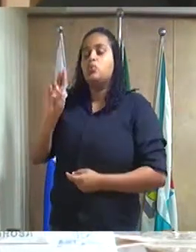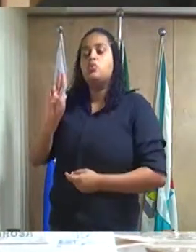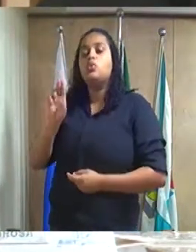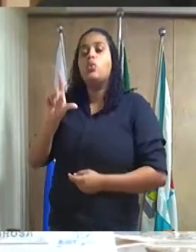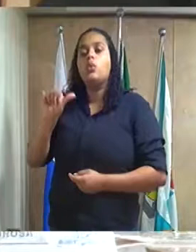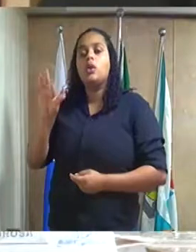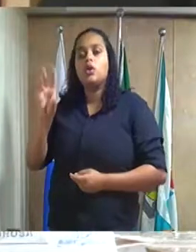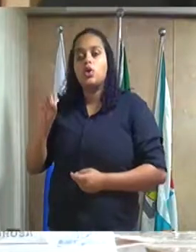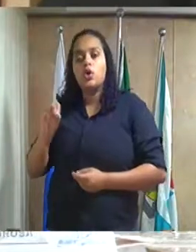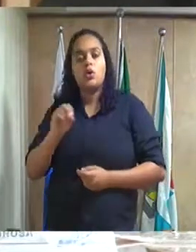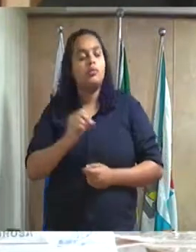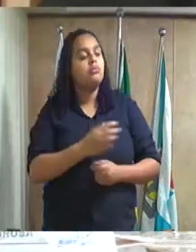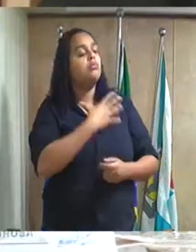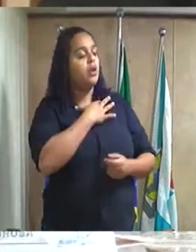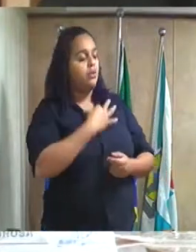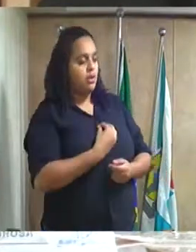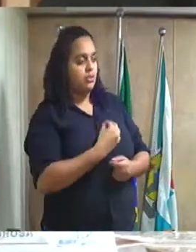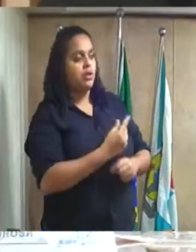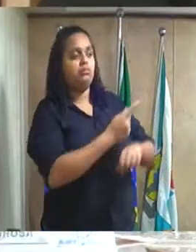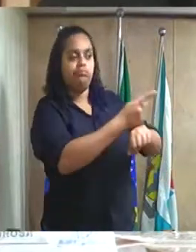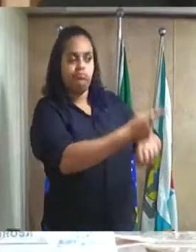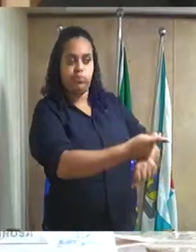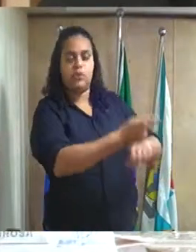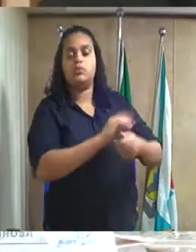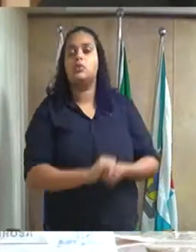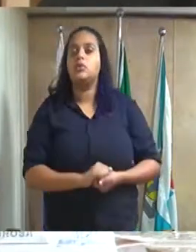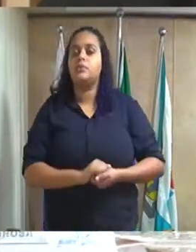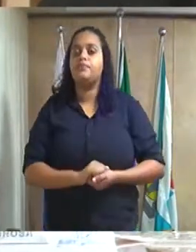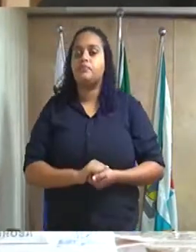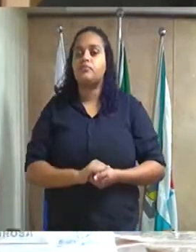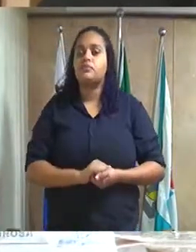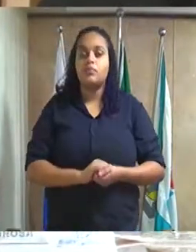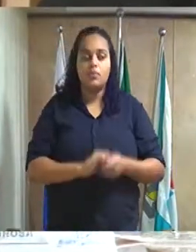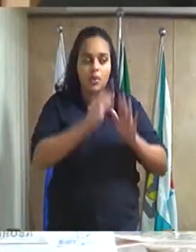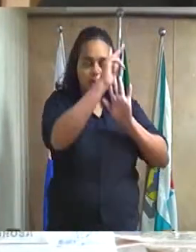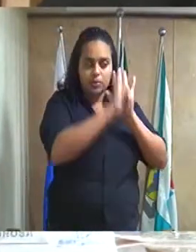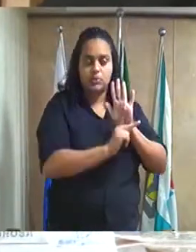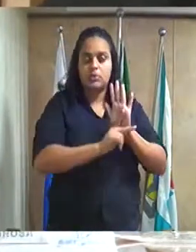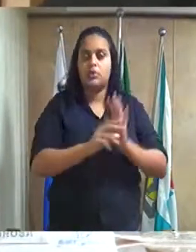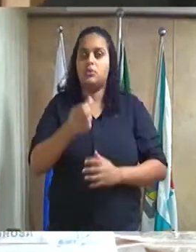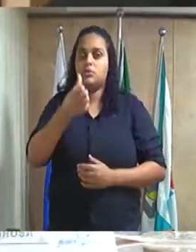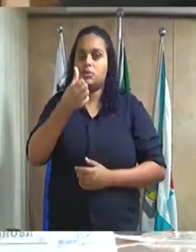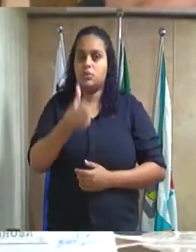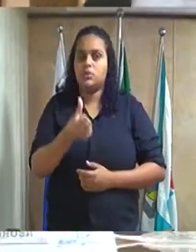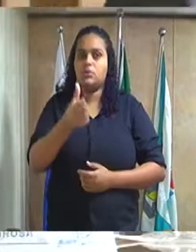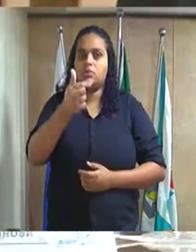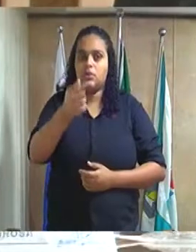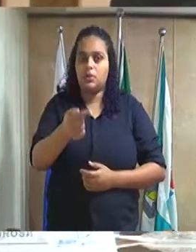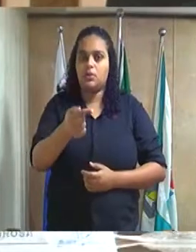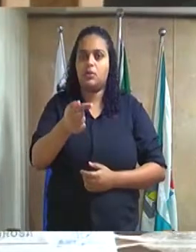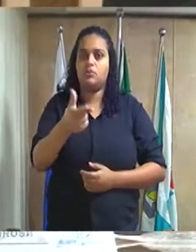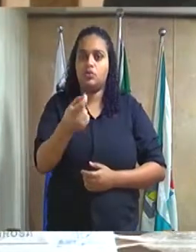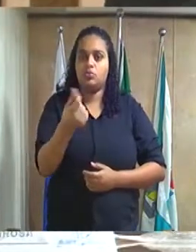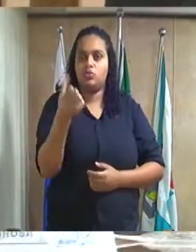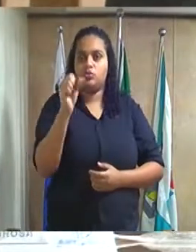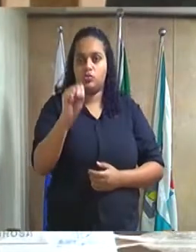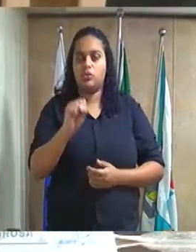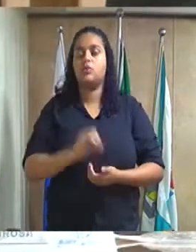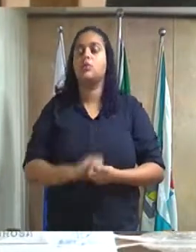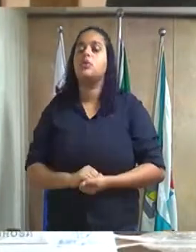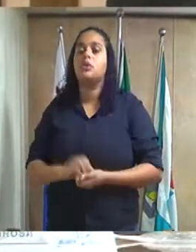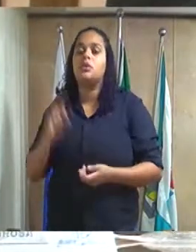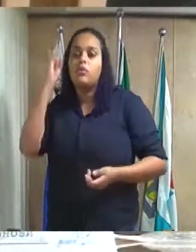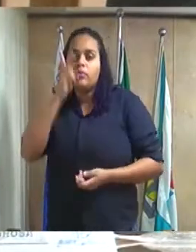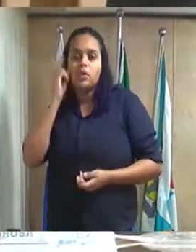a medalha bravura do que caxiense projeto de decreto legislativo número 171 de 2018 do excelentíssimo